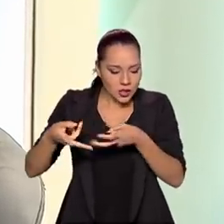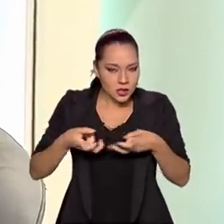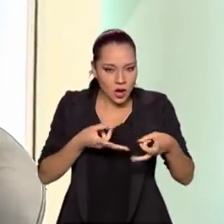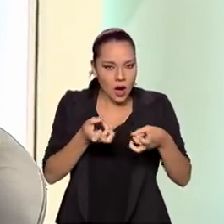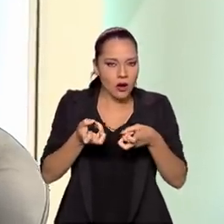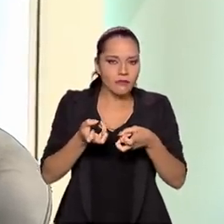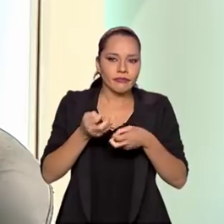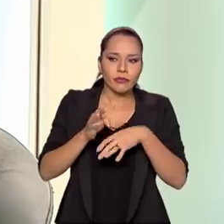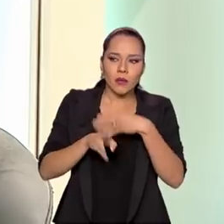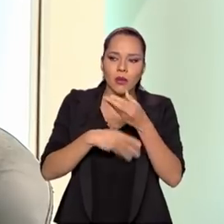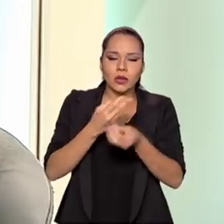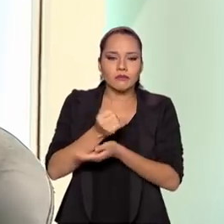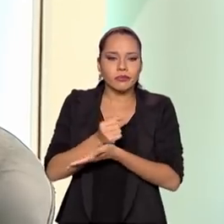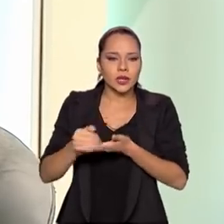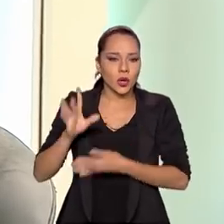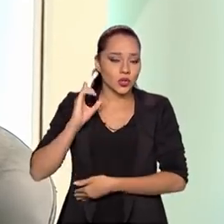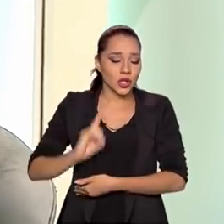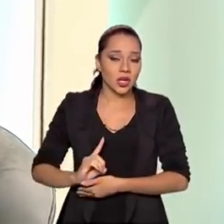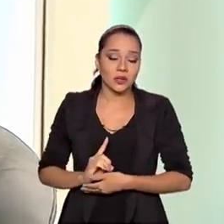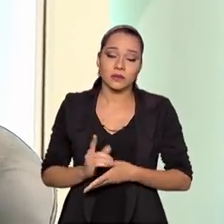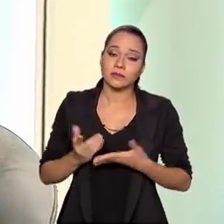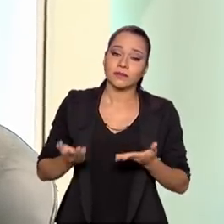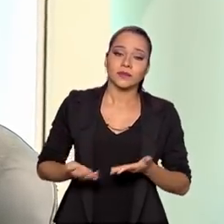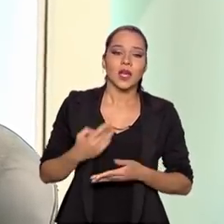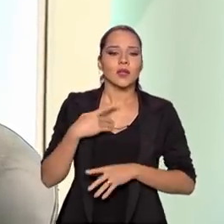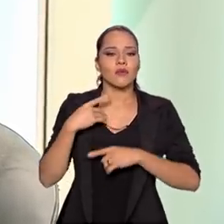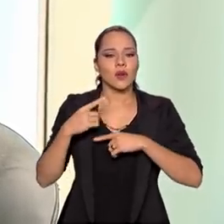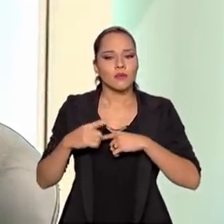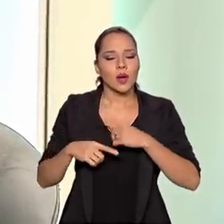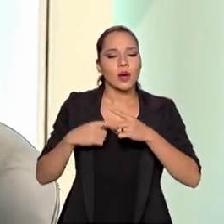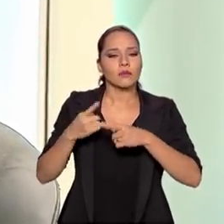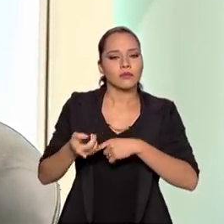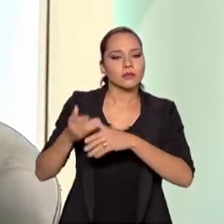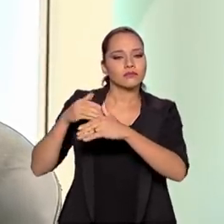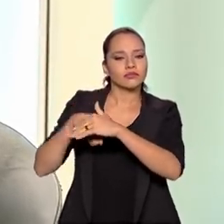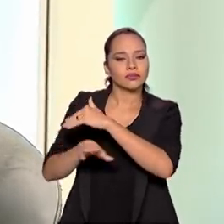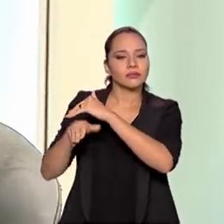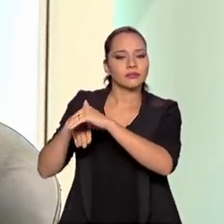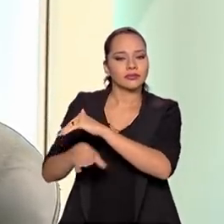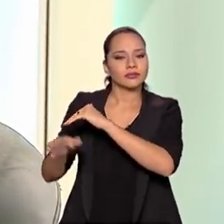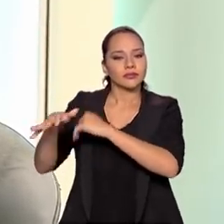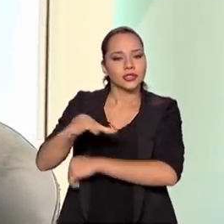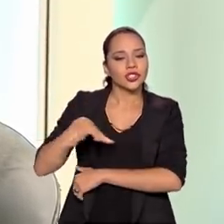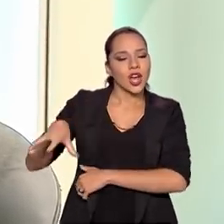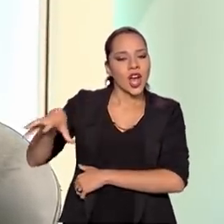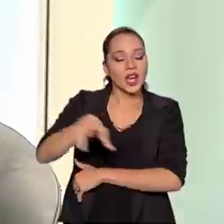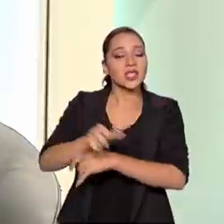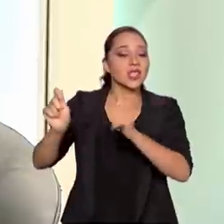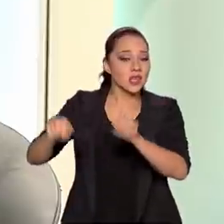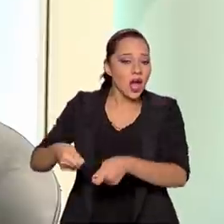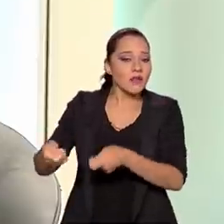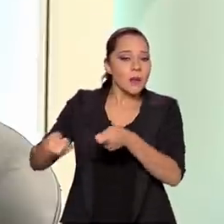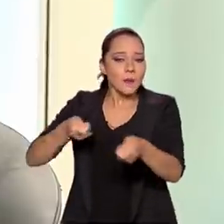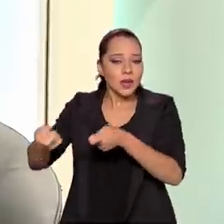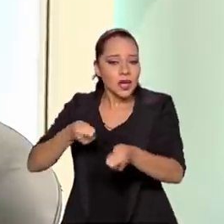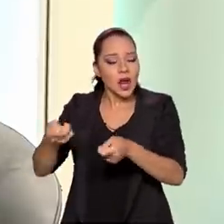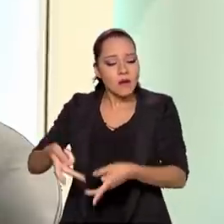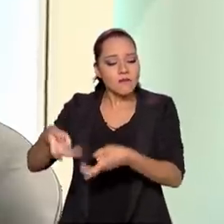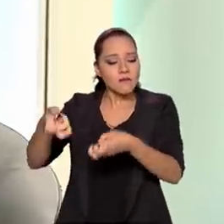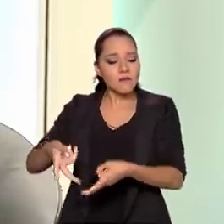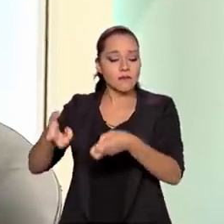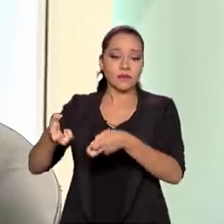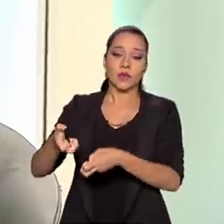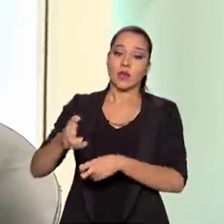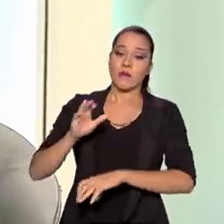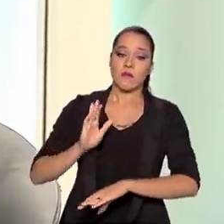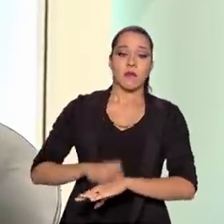motivo, se perdeu esse direito à lavra. Então, isso foi gerando um estoque de áreas com potencial minerário. Áreas da ordem de